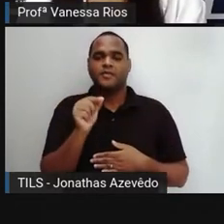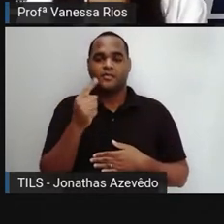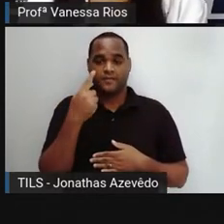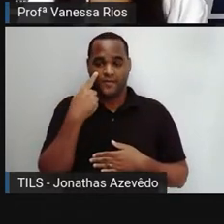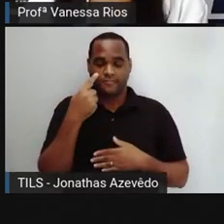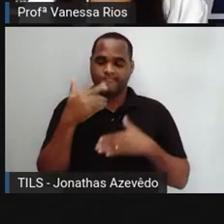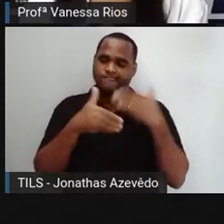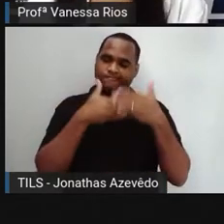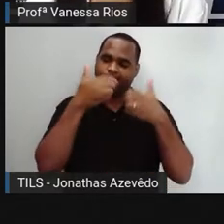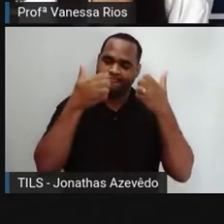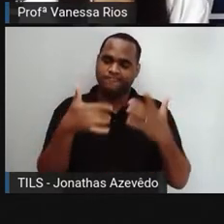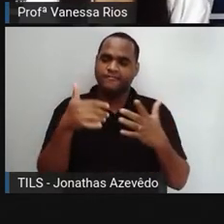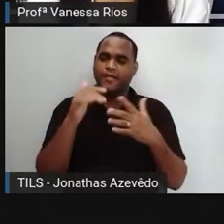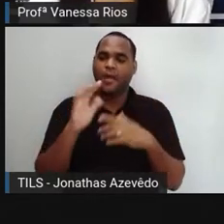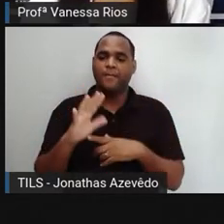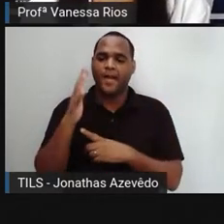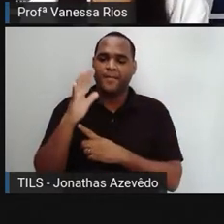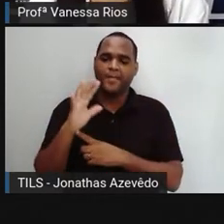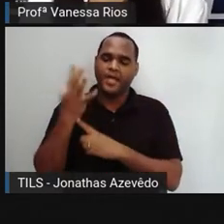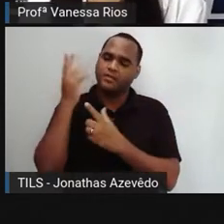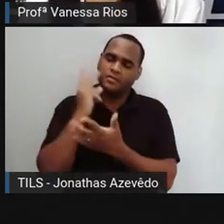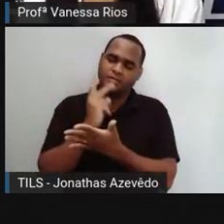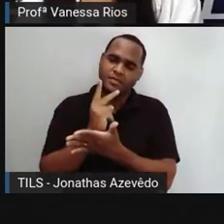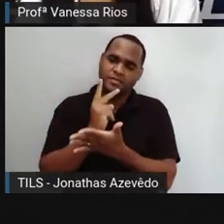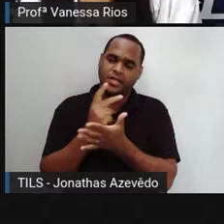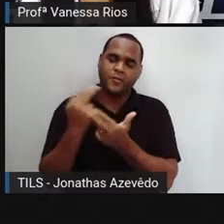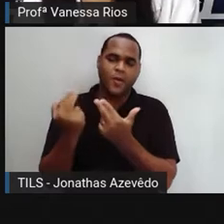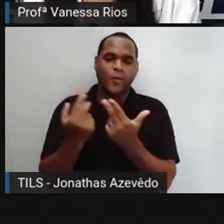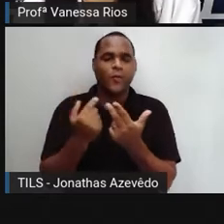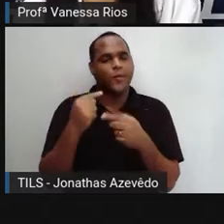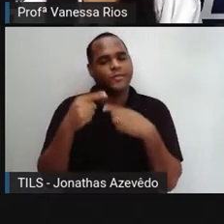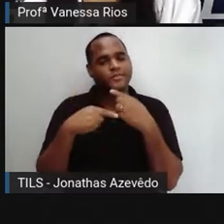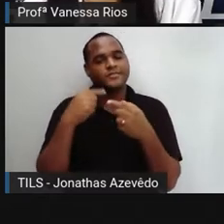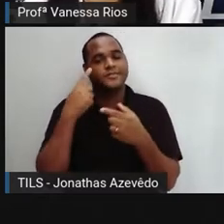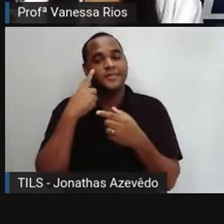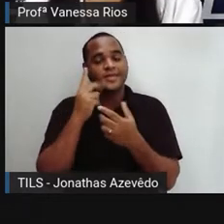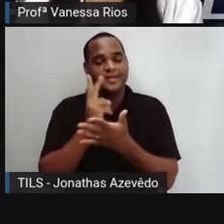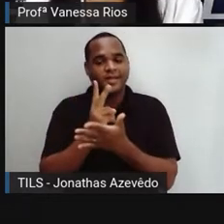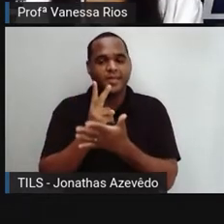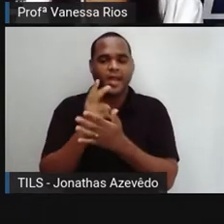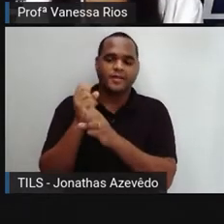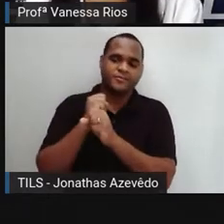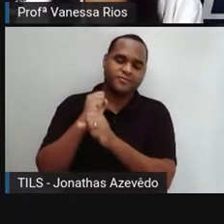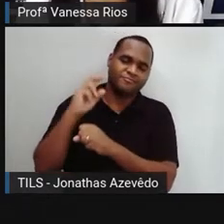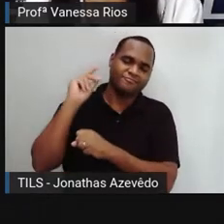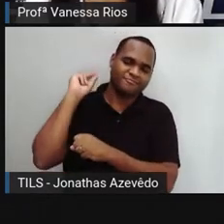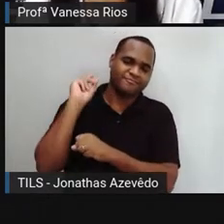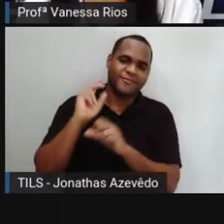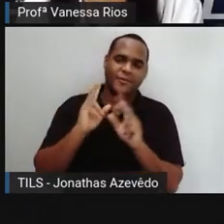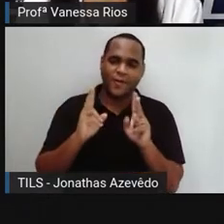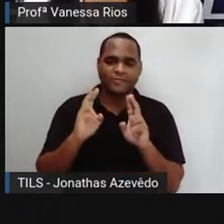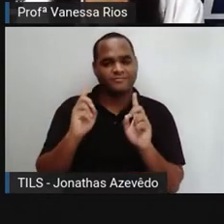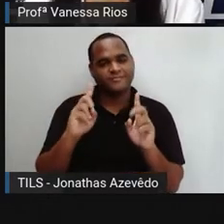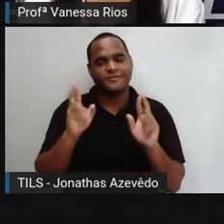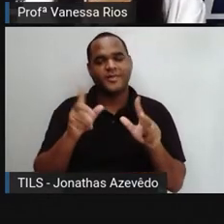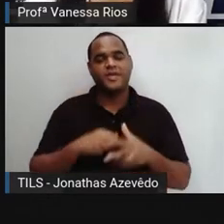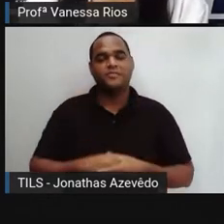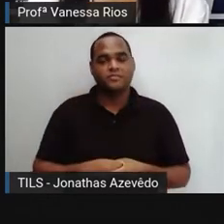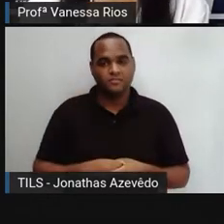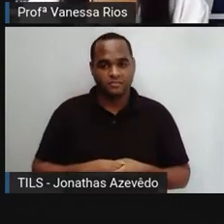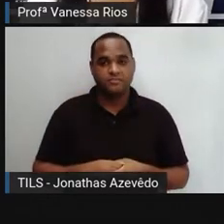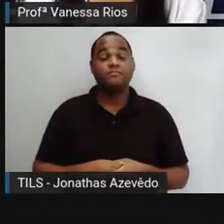acontecendo na mesma frequência ou na mesma quantidade que acontecia anos atrás. E aí,